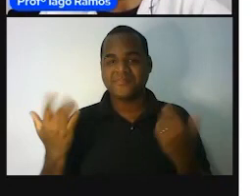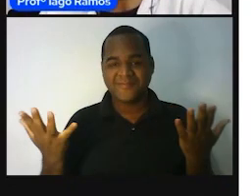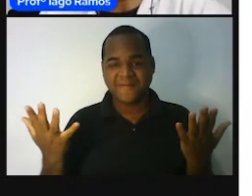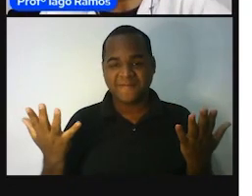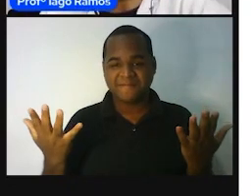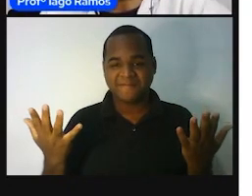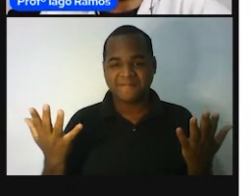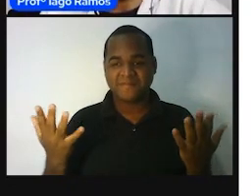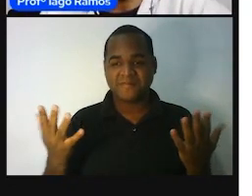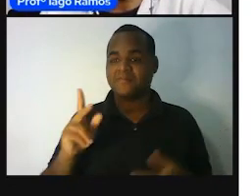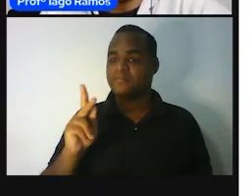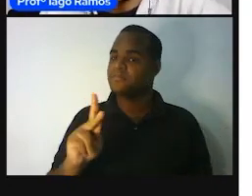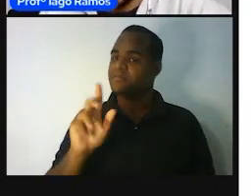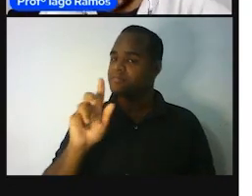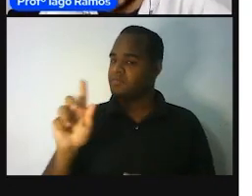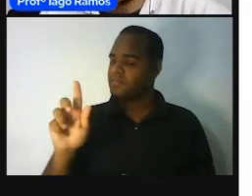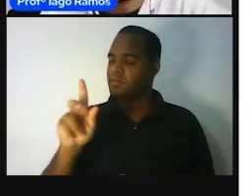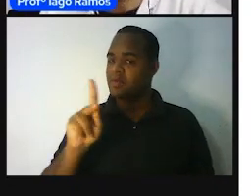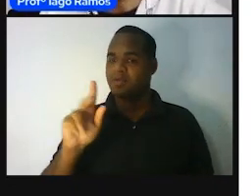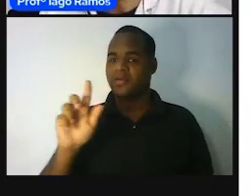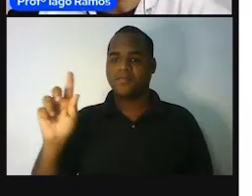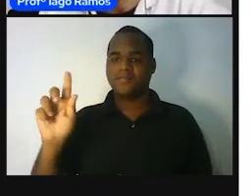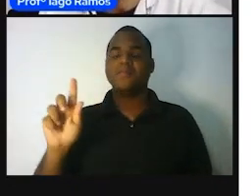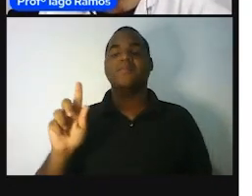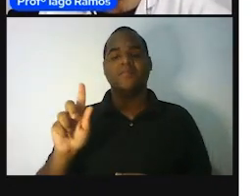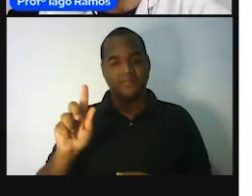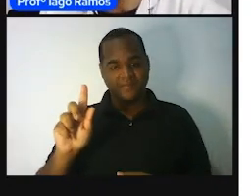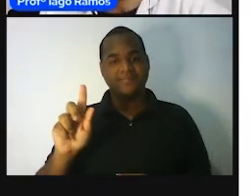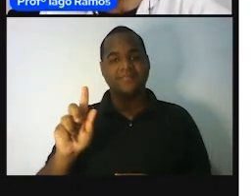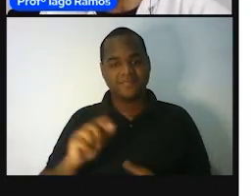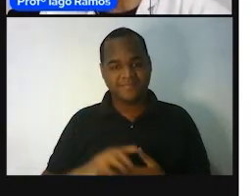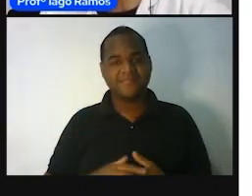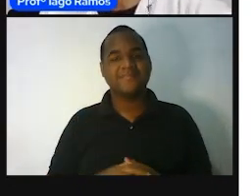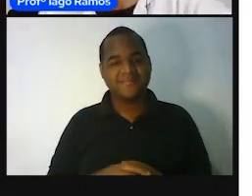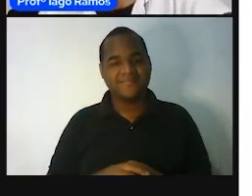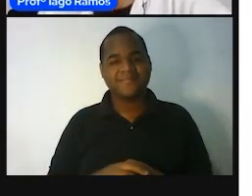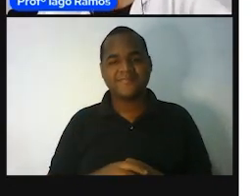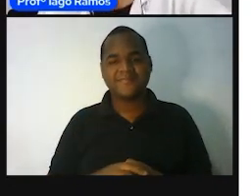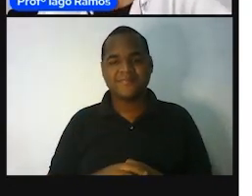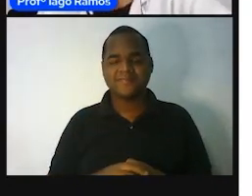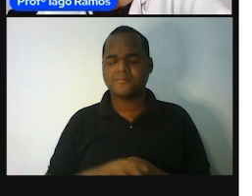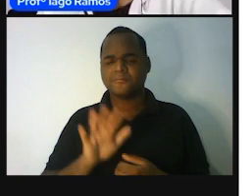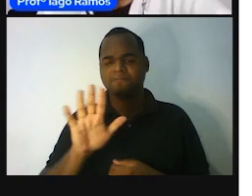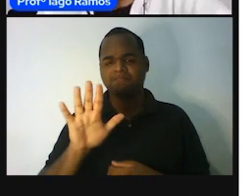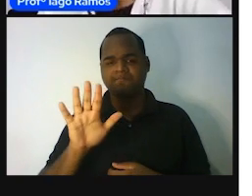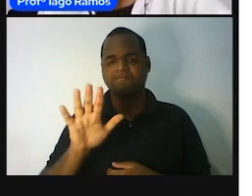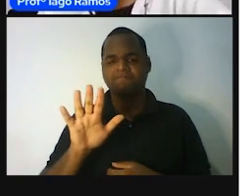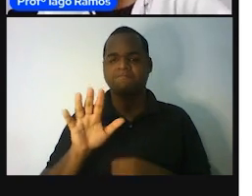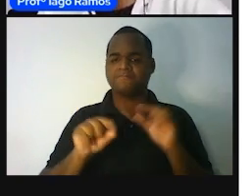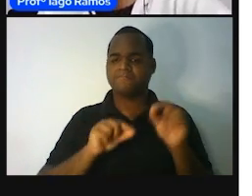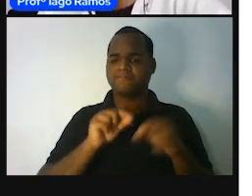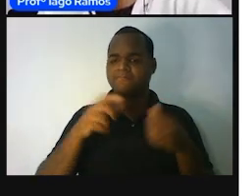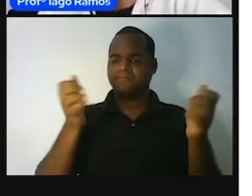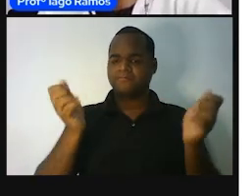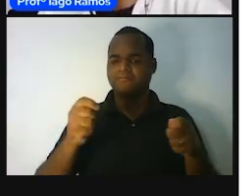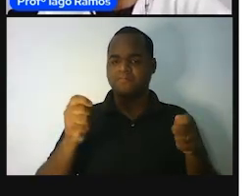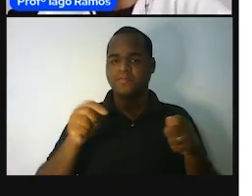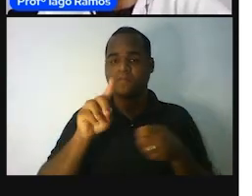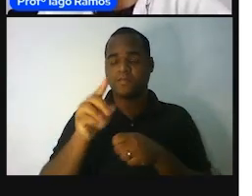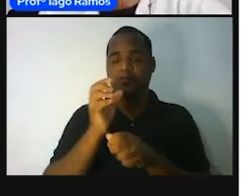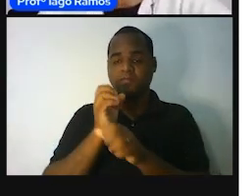O quilograma, Kg, tá bom? Quilograma. Mas, professor, dá para saber se